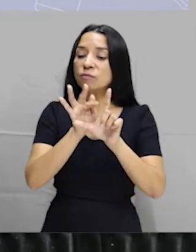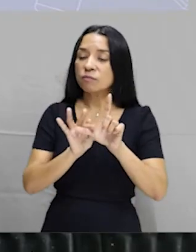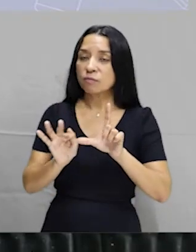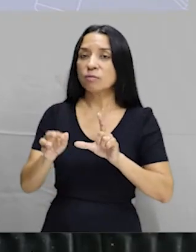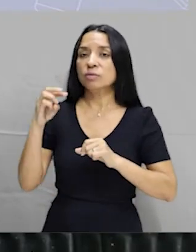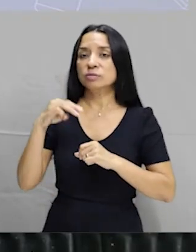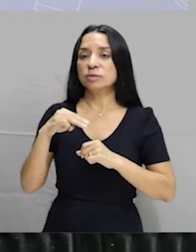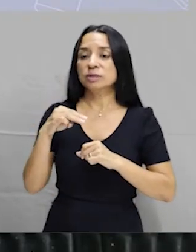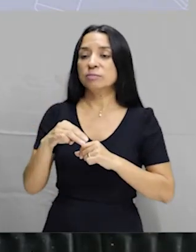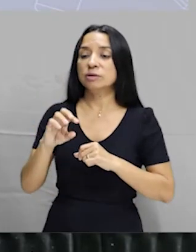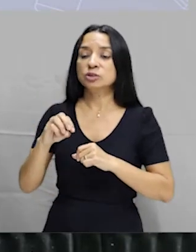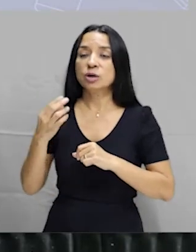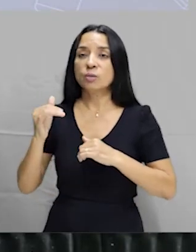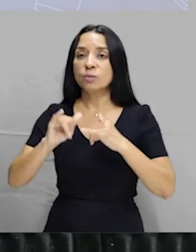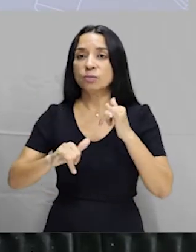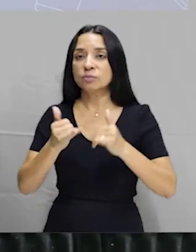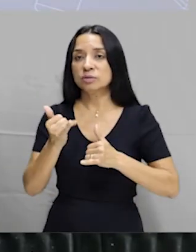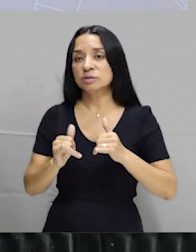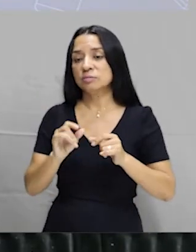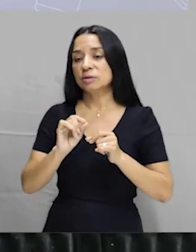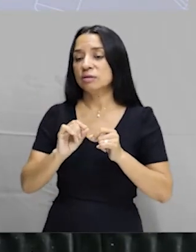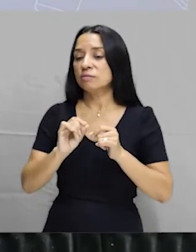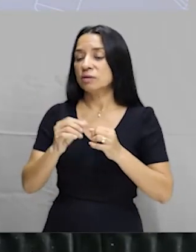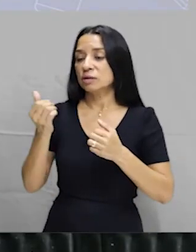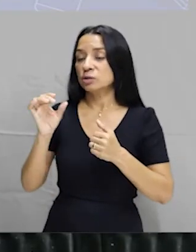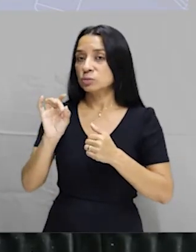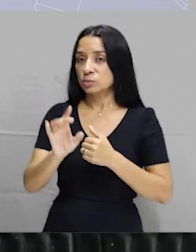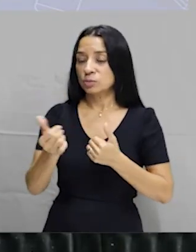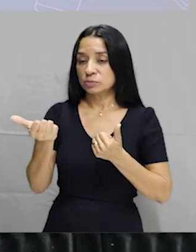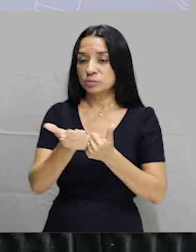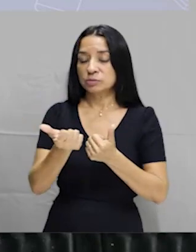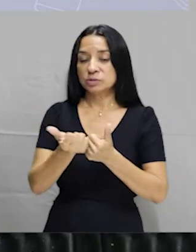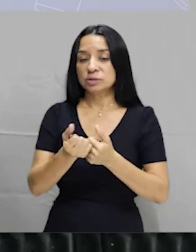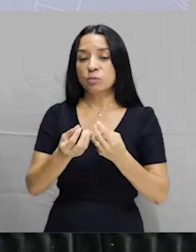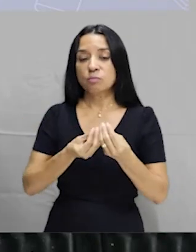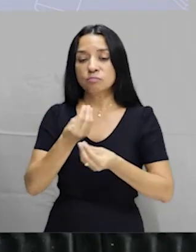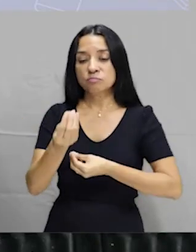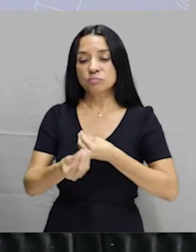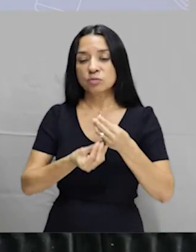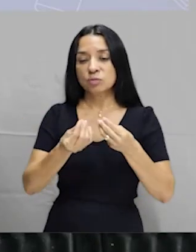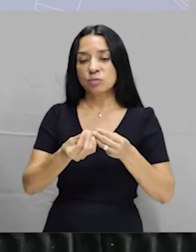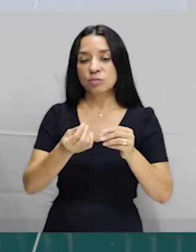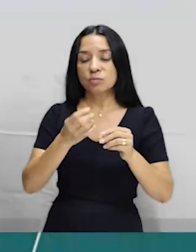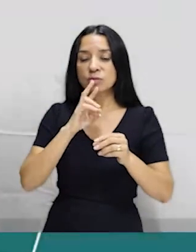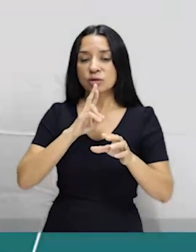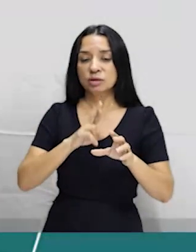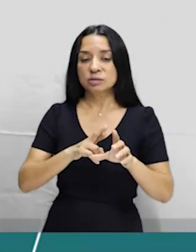fórmula de química, você só faz as substituições. Então, como é que ficaria a resposta?